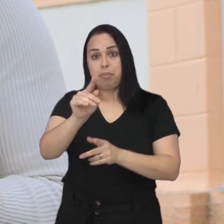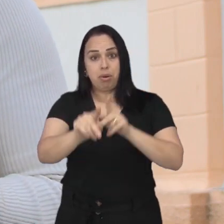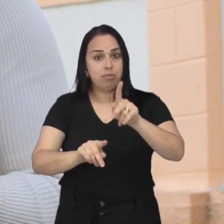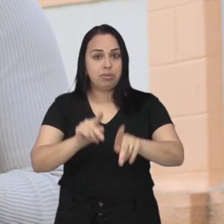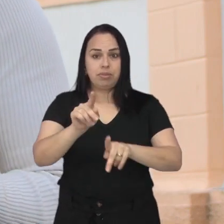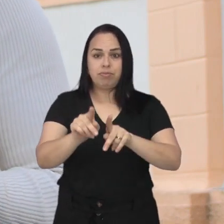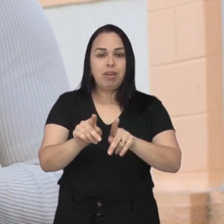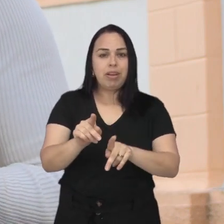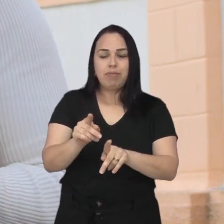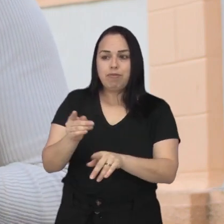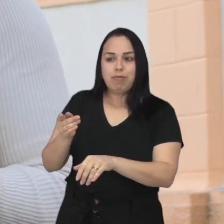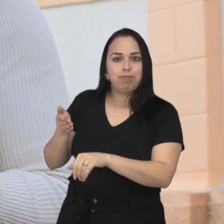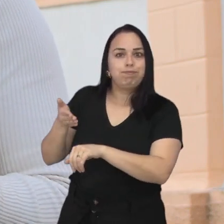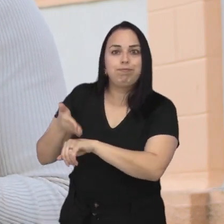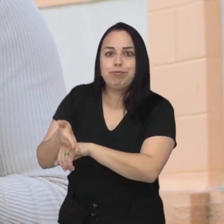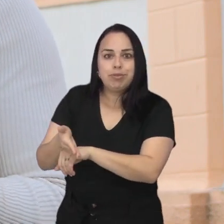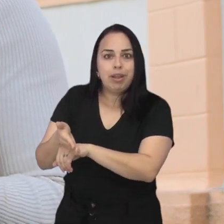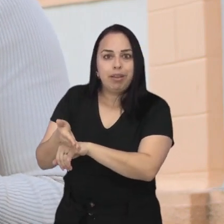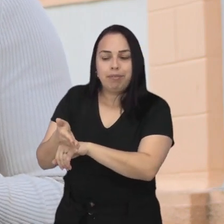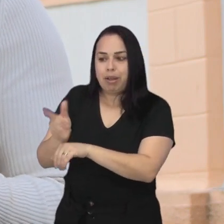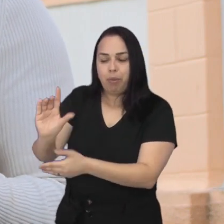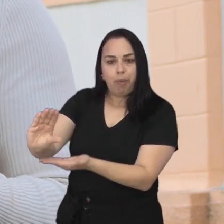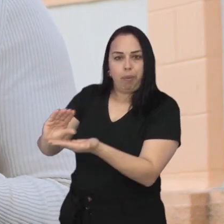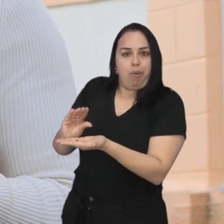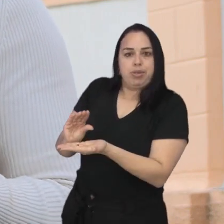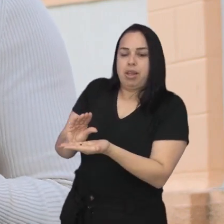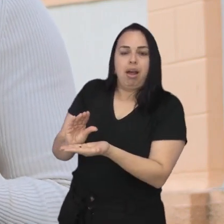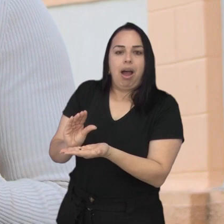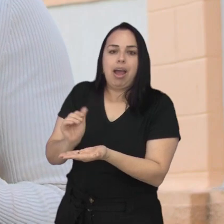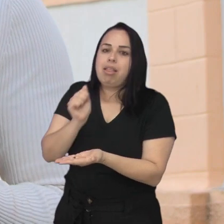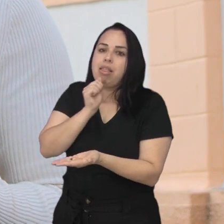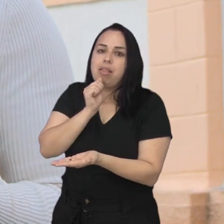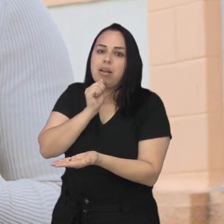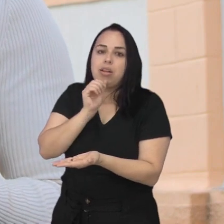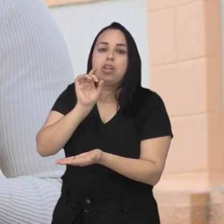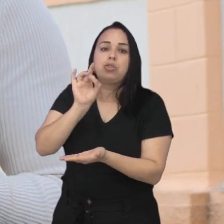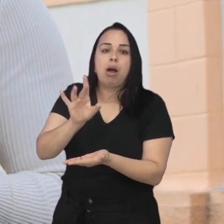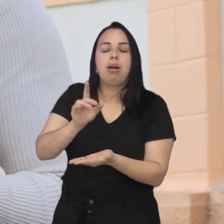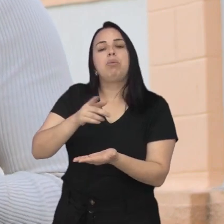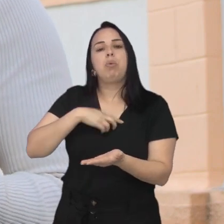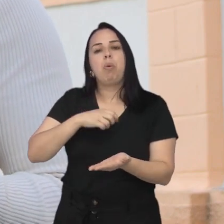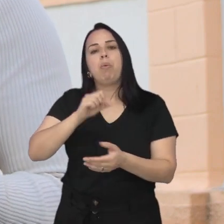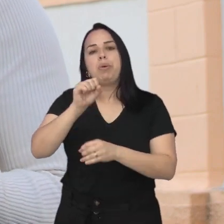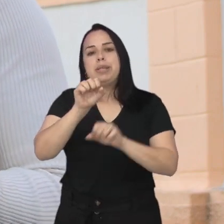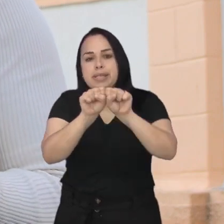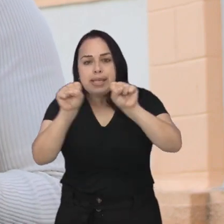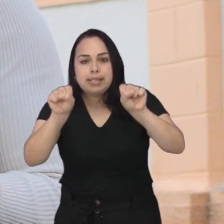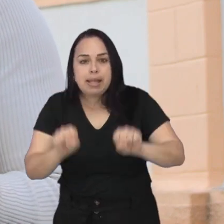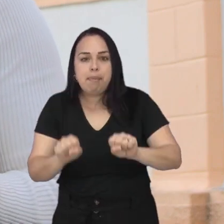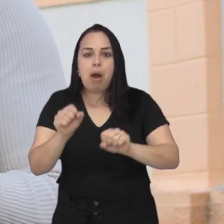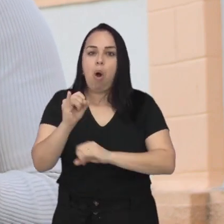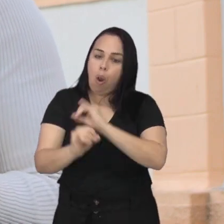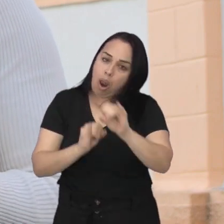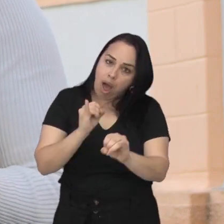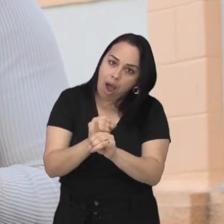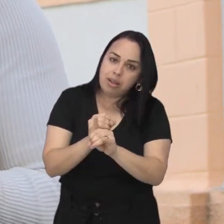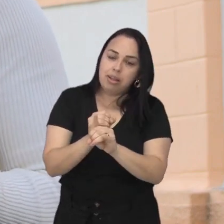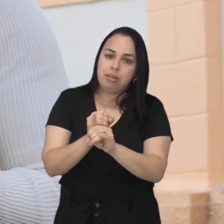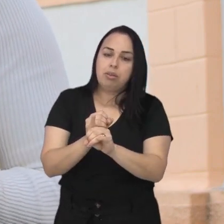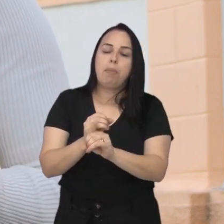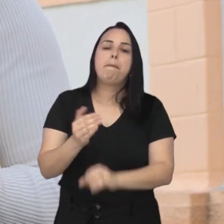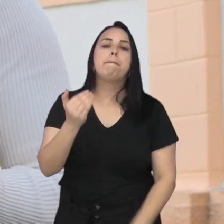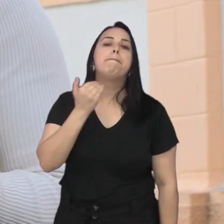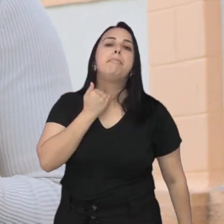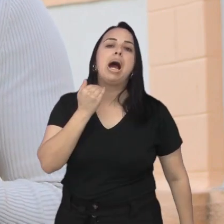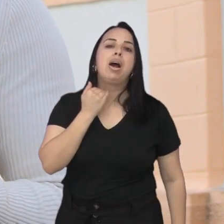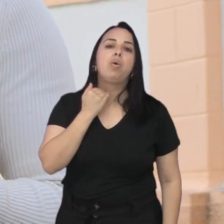Inicialmente, a população não vai ter acesso direto ao DREX, só através de carteiras virtuais. Ou